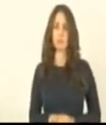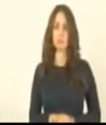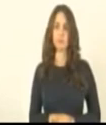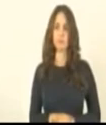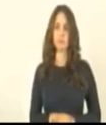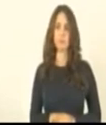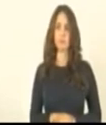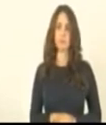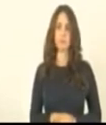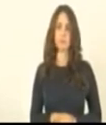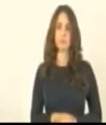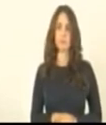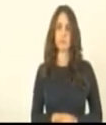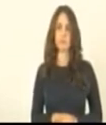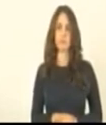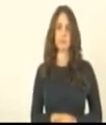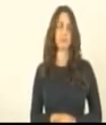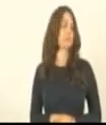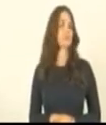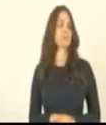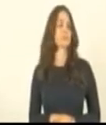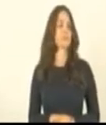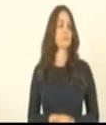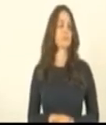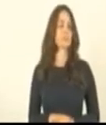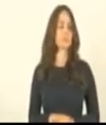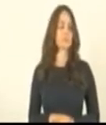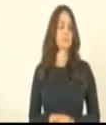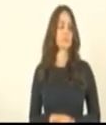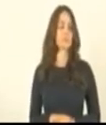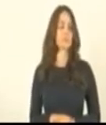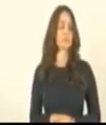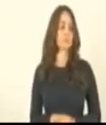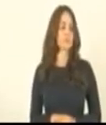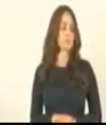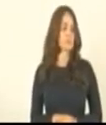Engenheiro José Esmeraldo, Irine Lopes,